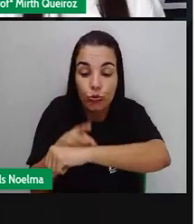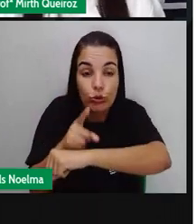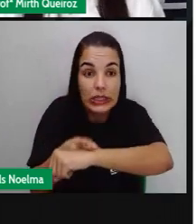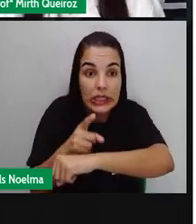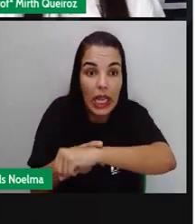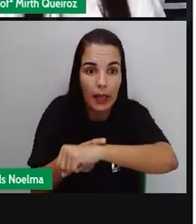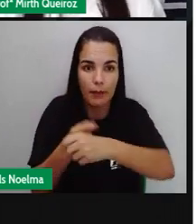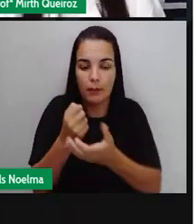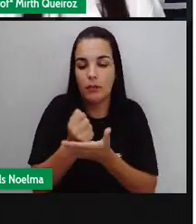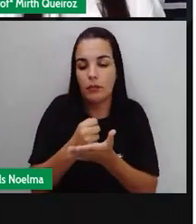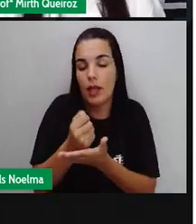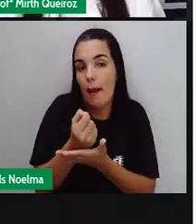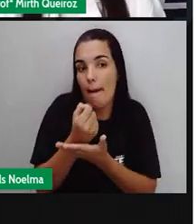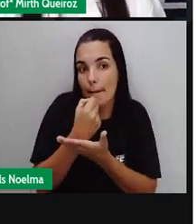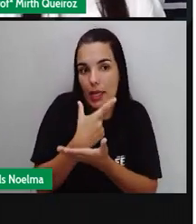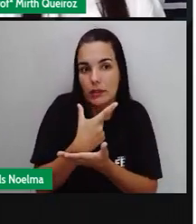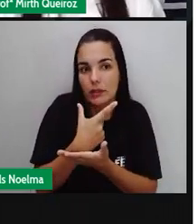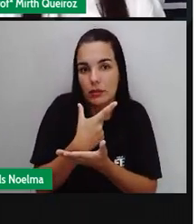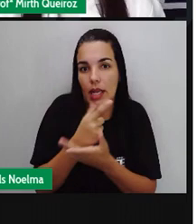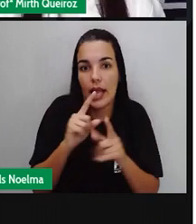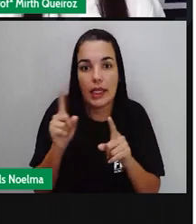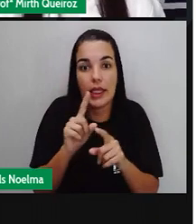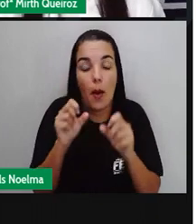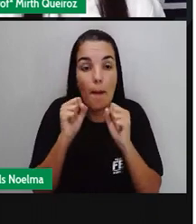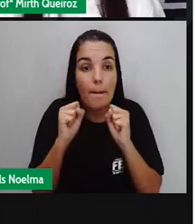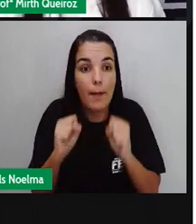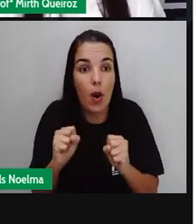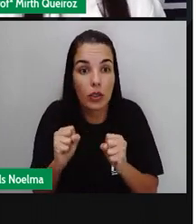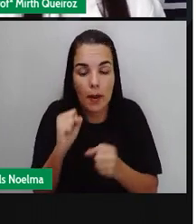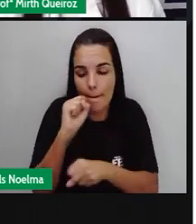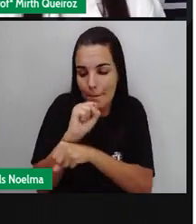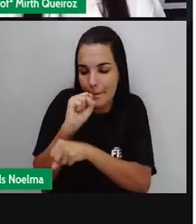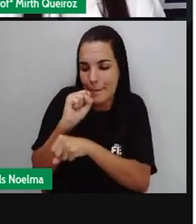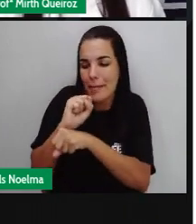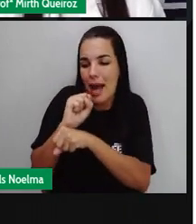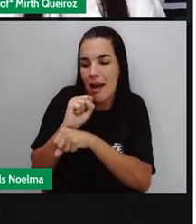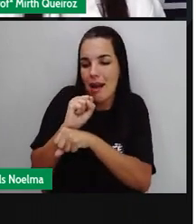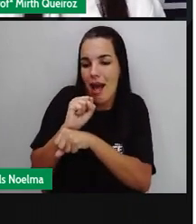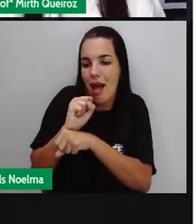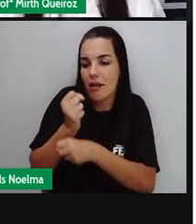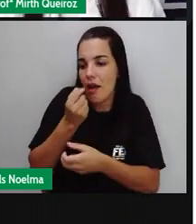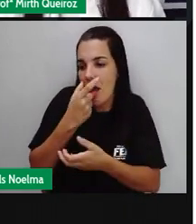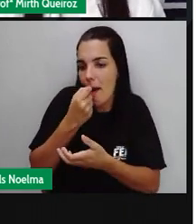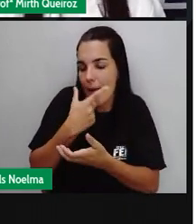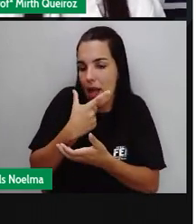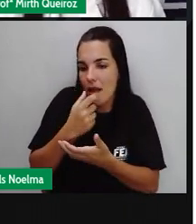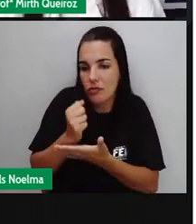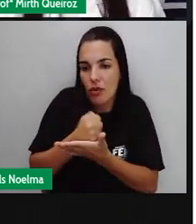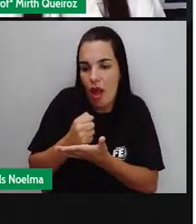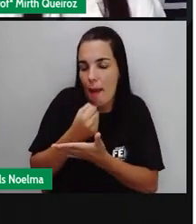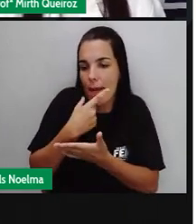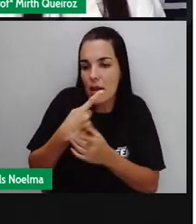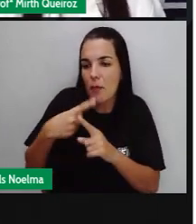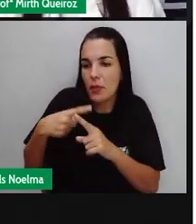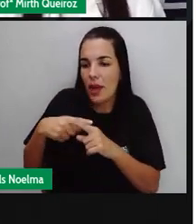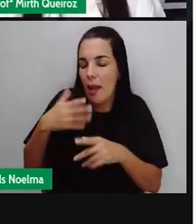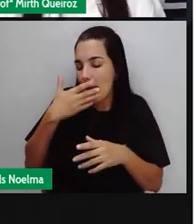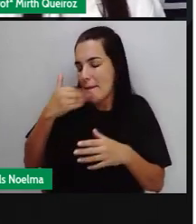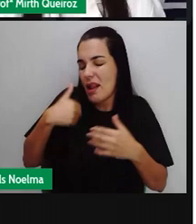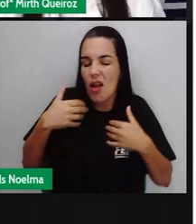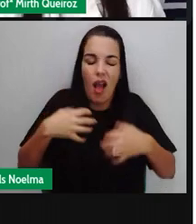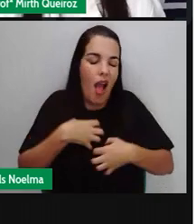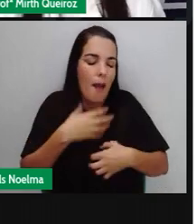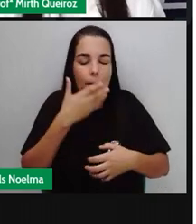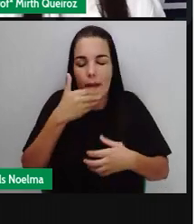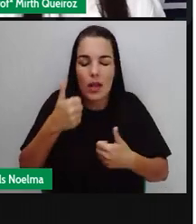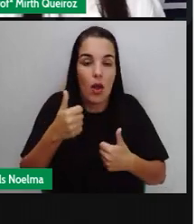tomar aquele medicamento. A gente não deve interromper o medicamento só porque a gente está melhor. A gente tem que tomar de acordo com o